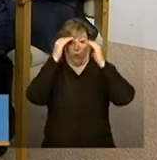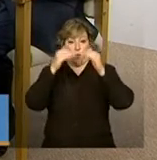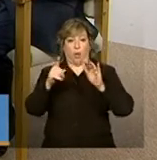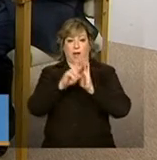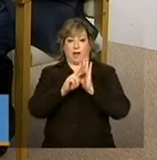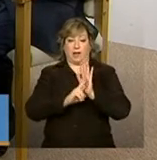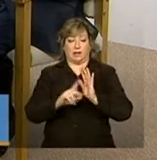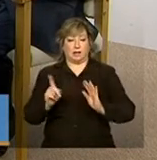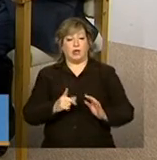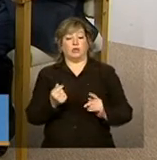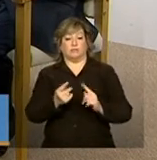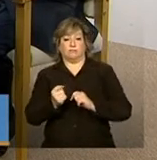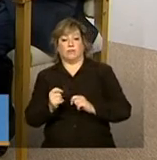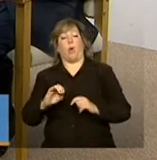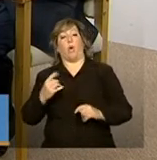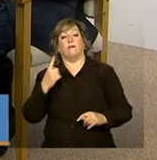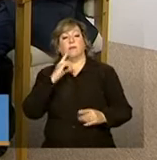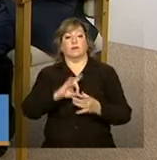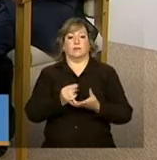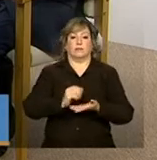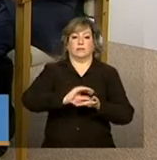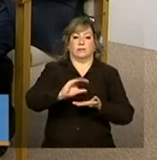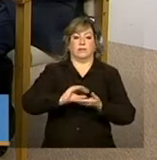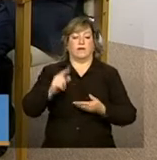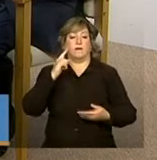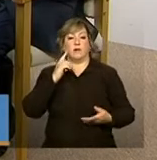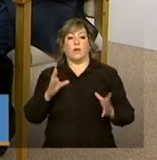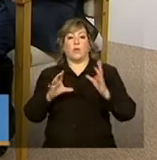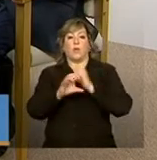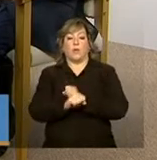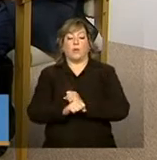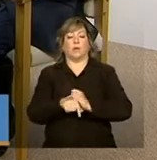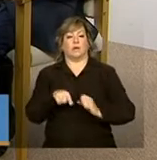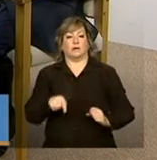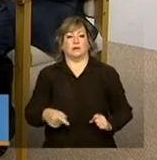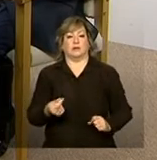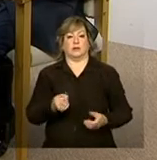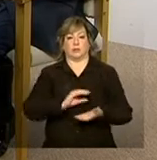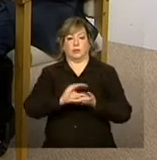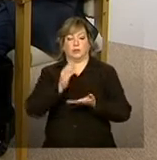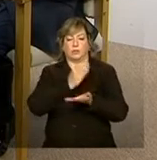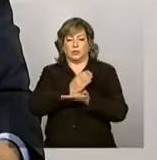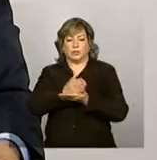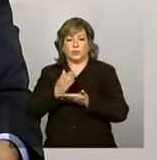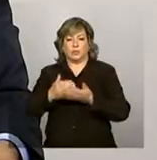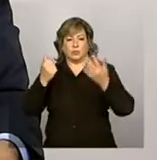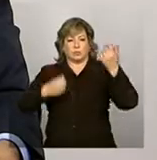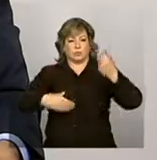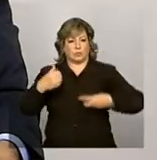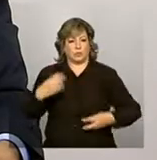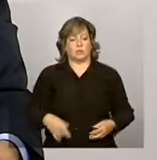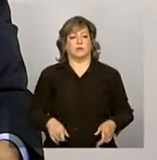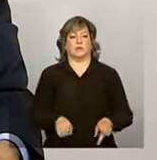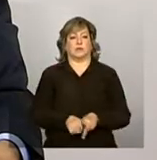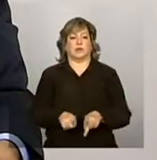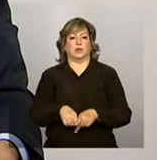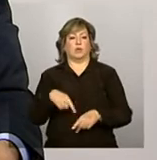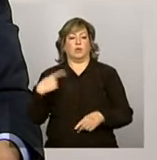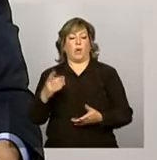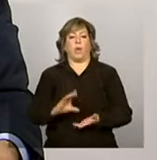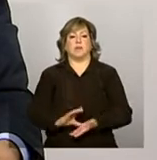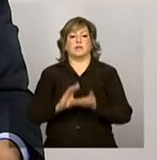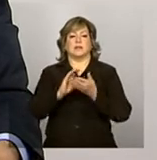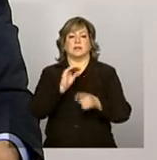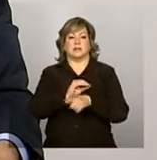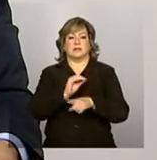à prestação de contas dos recursos, se eles são prestados as contas e se as instâncias de controle social, os conselhos de assistência social